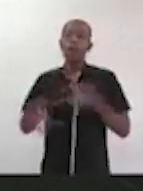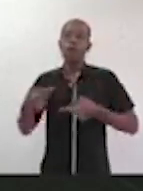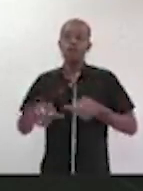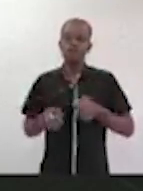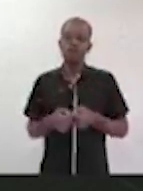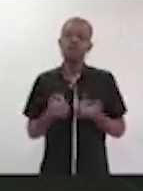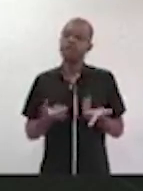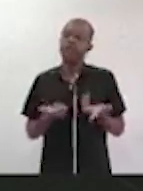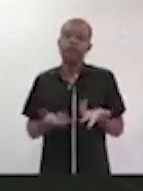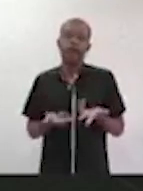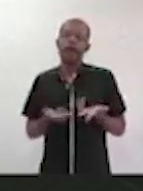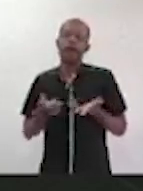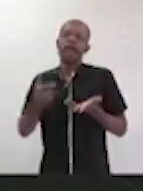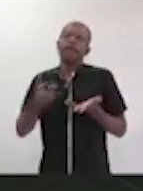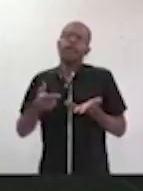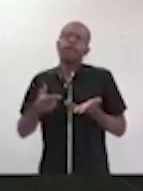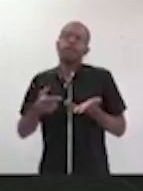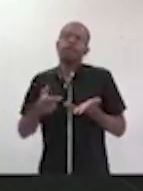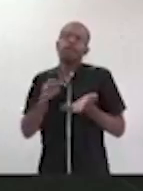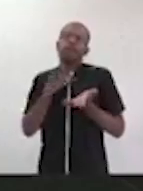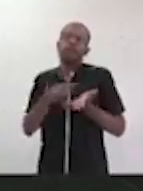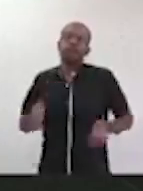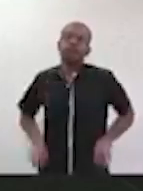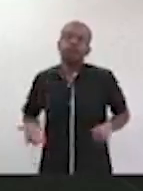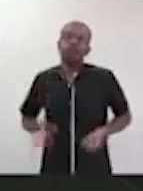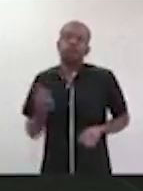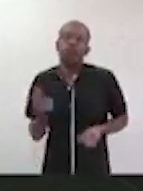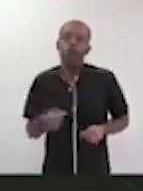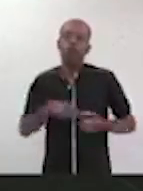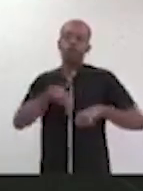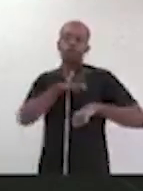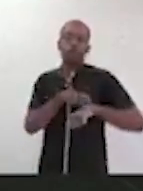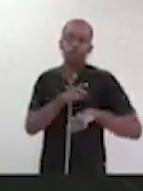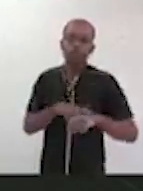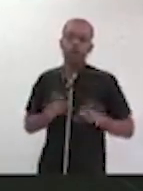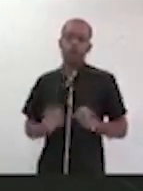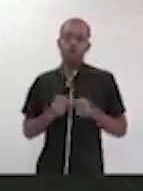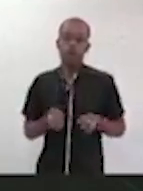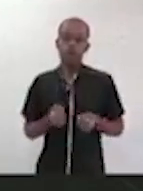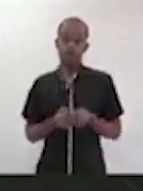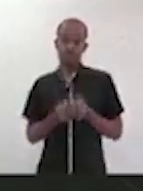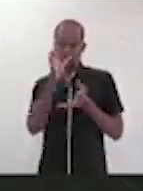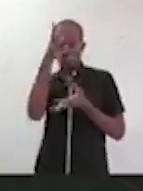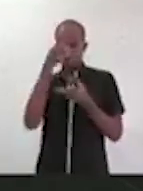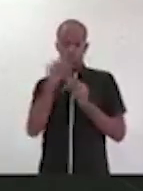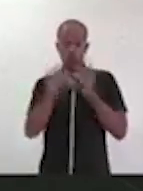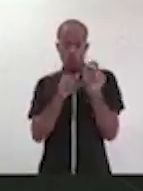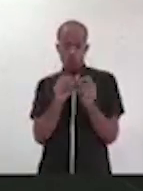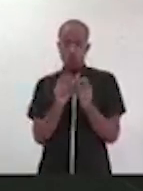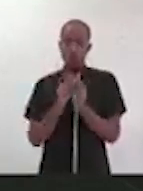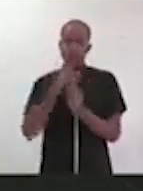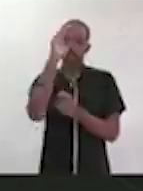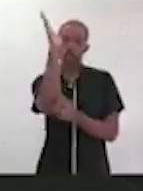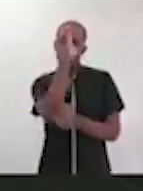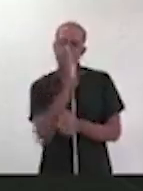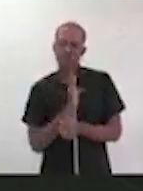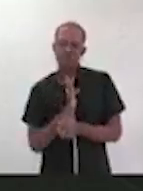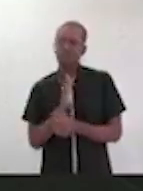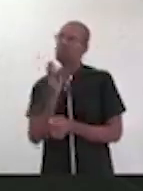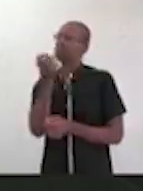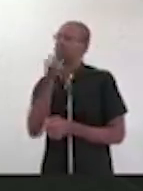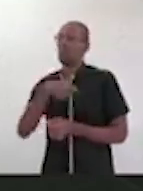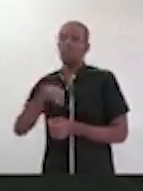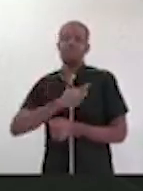tempo, atenção, esforços, a conclusão que a gente chega é o nosso Brasil não precisava ter sofrido